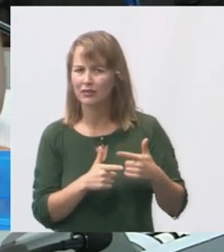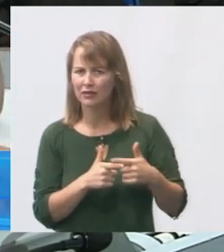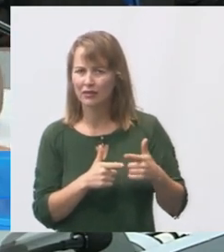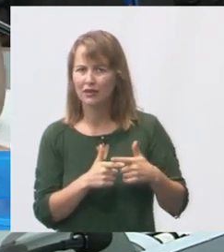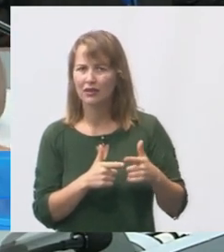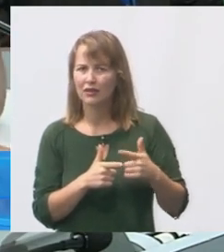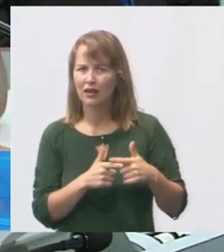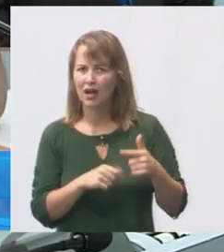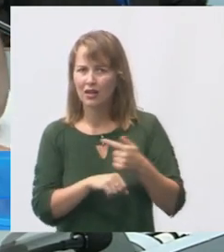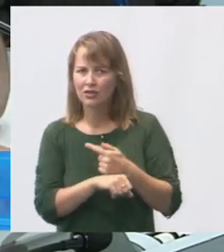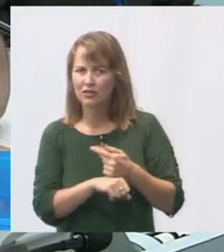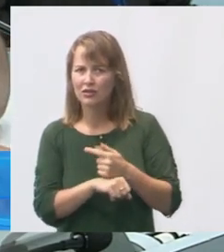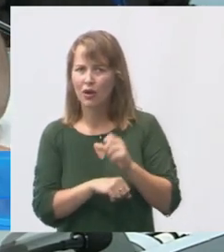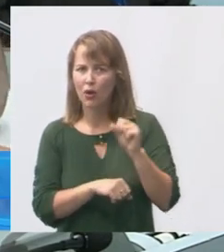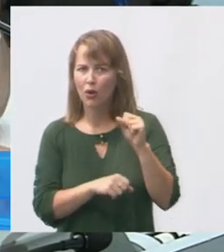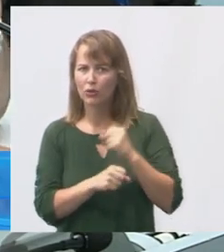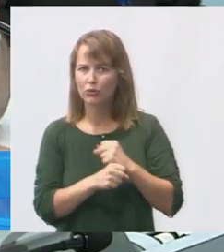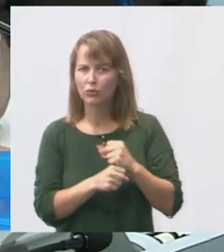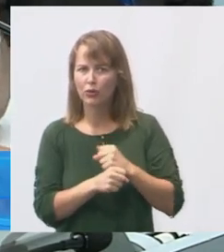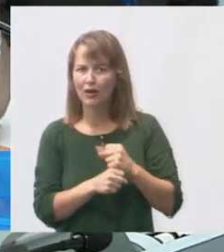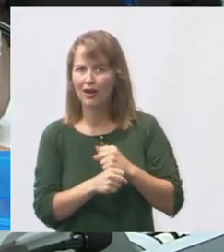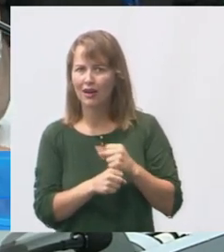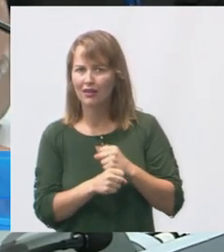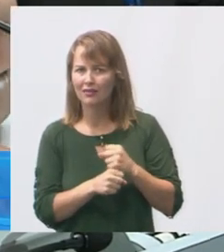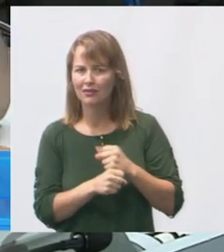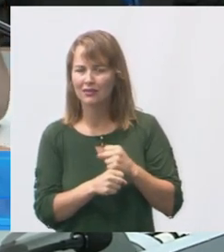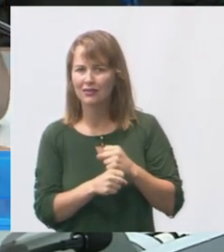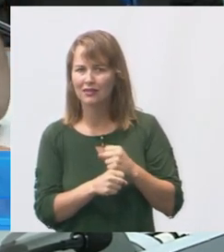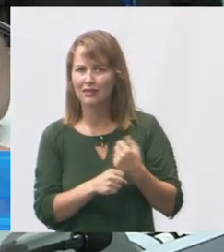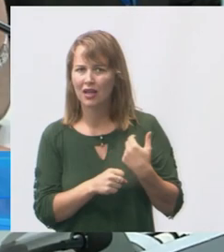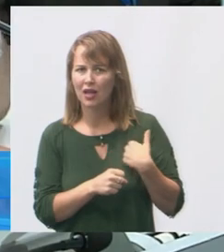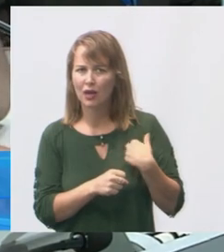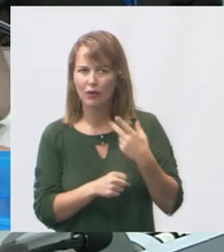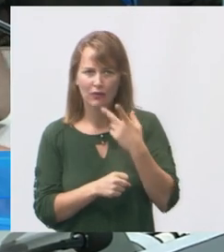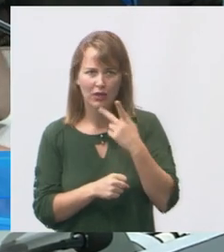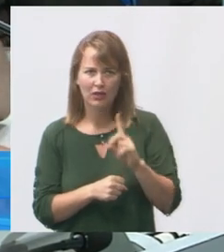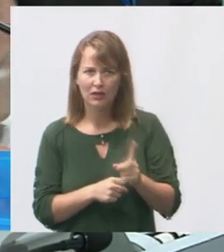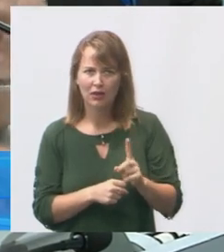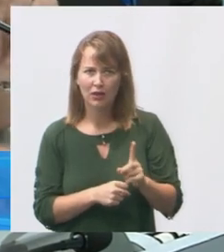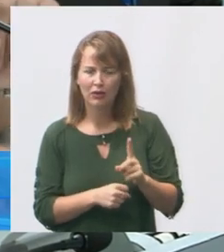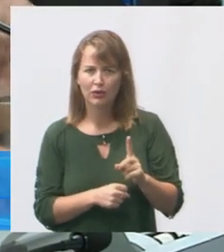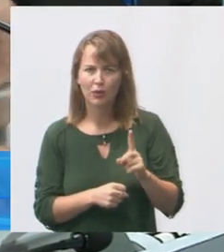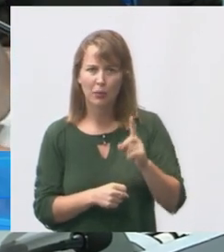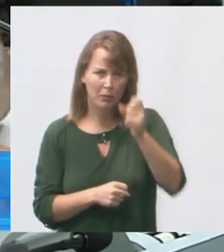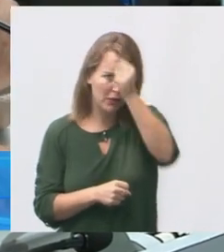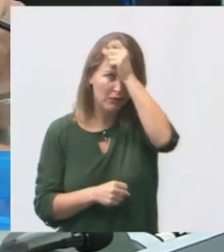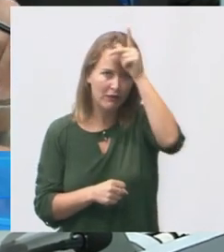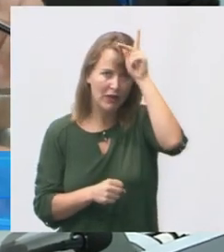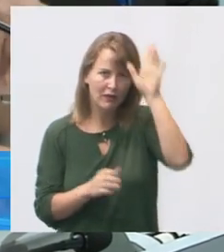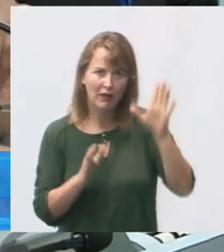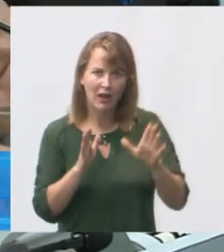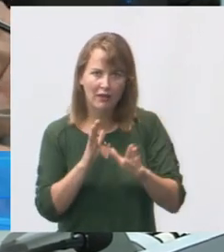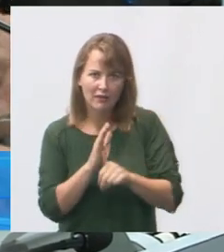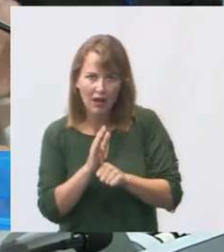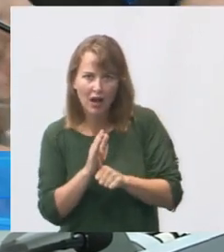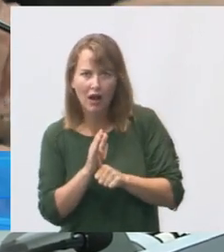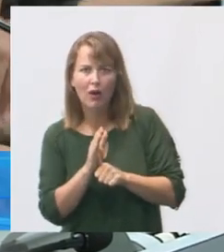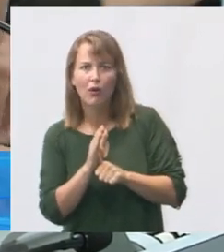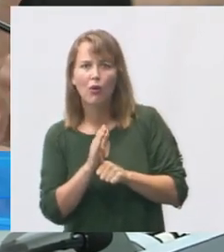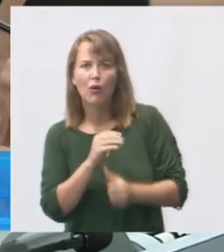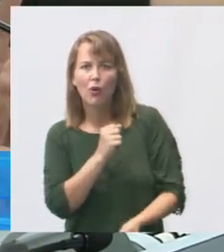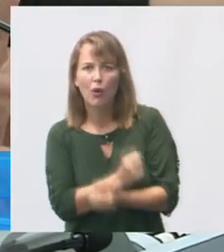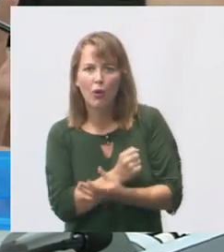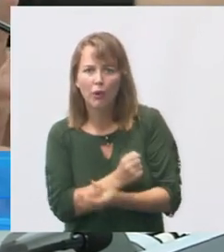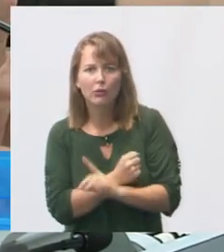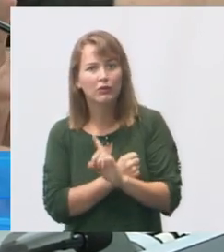gestão já está oito anos no poder oito anos eu não estou dizendo que o prefeito é ladrão que ele é corrupto deixa bem claro isso não estou